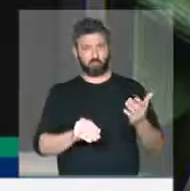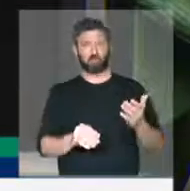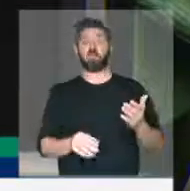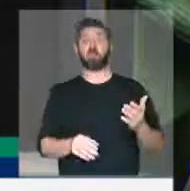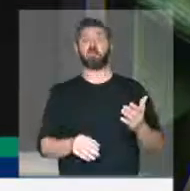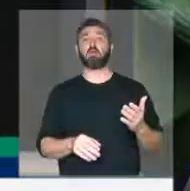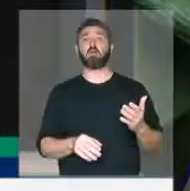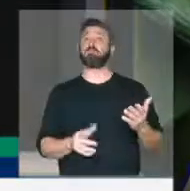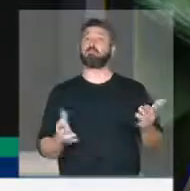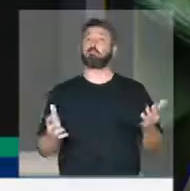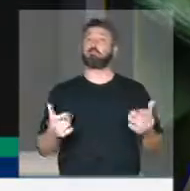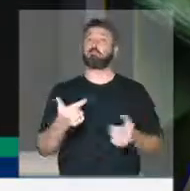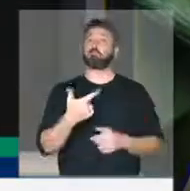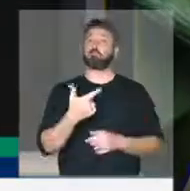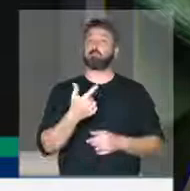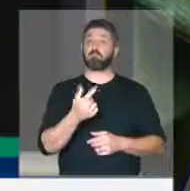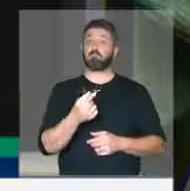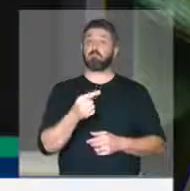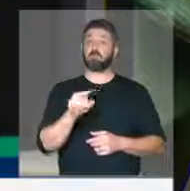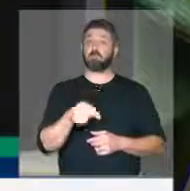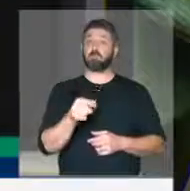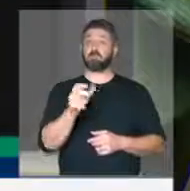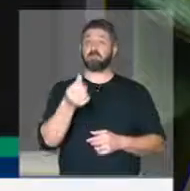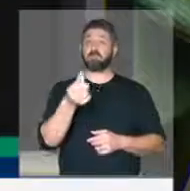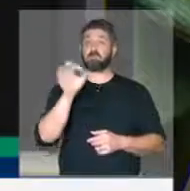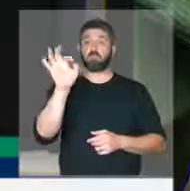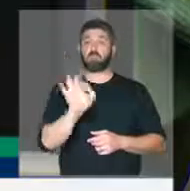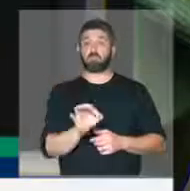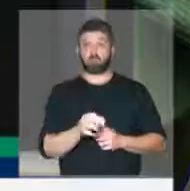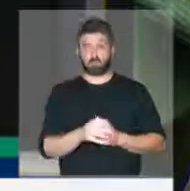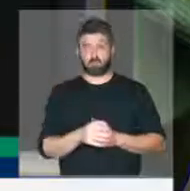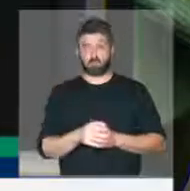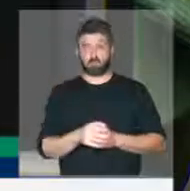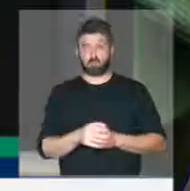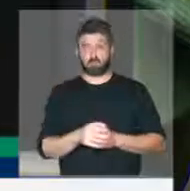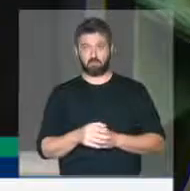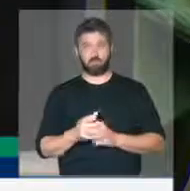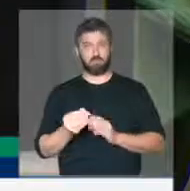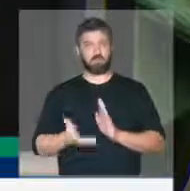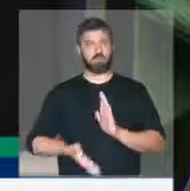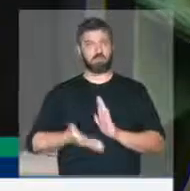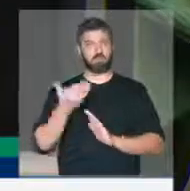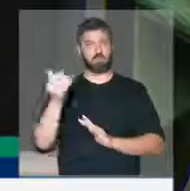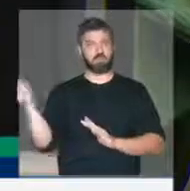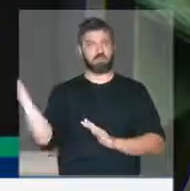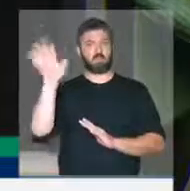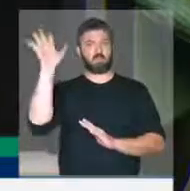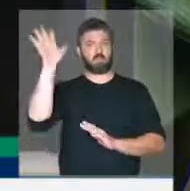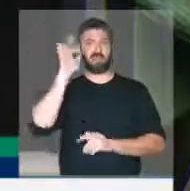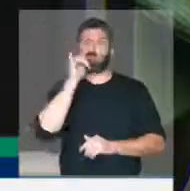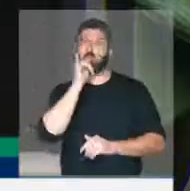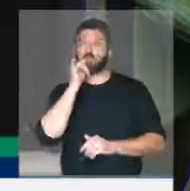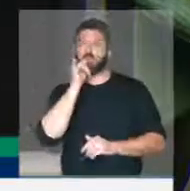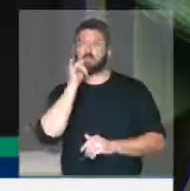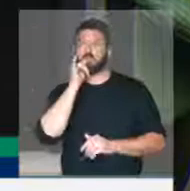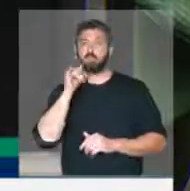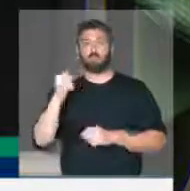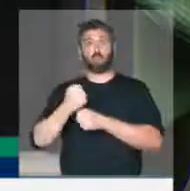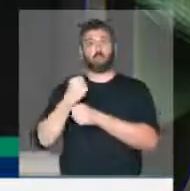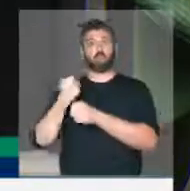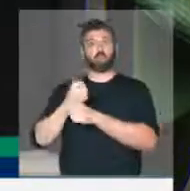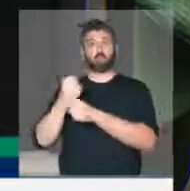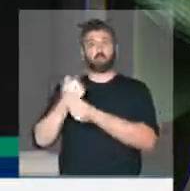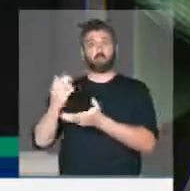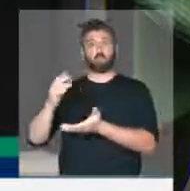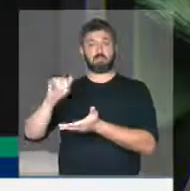simulado foi de 27,6%, que é uma alíquota muito grande, por exemplo, para a construção